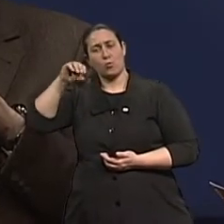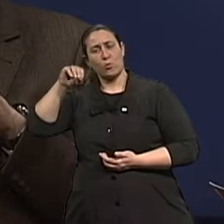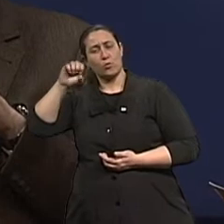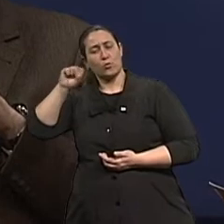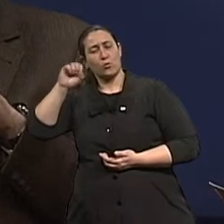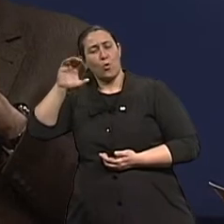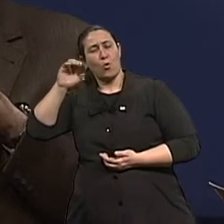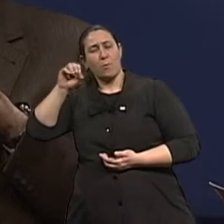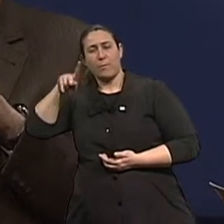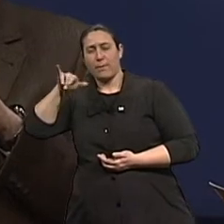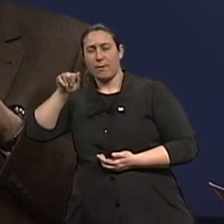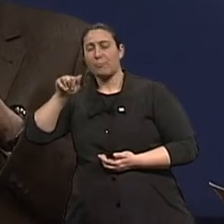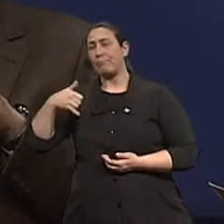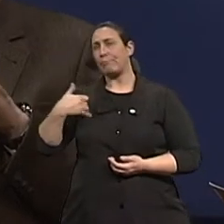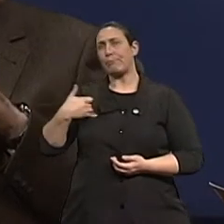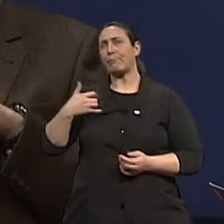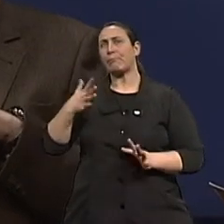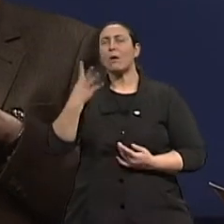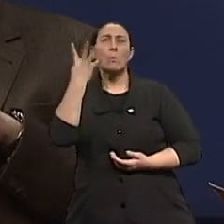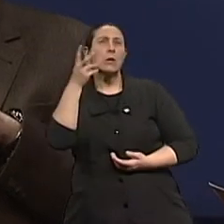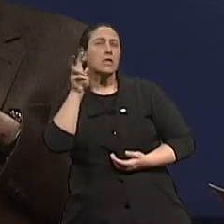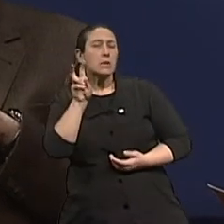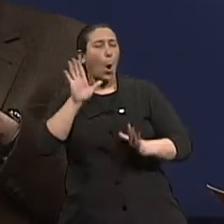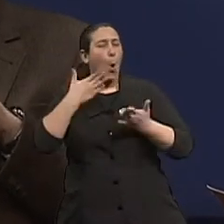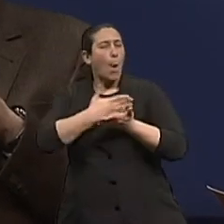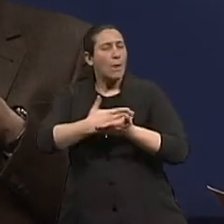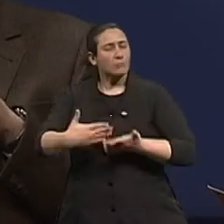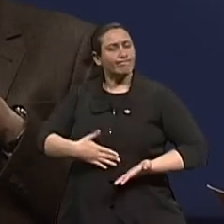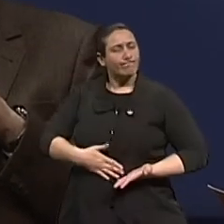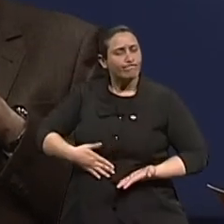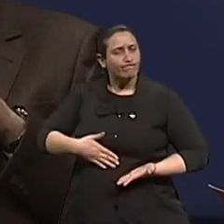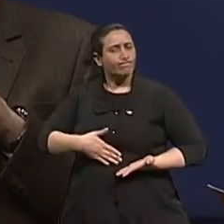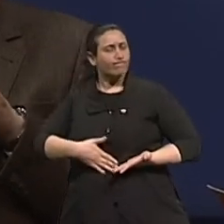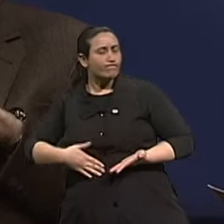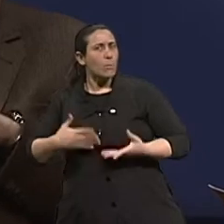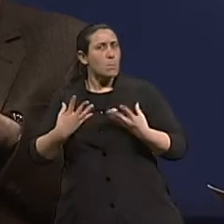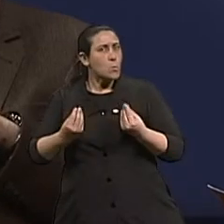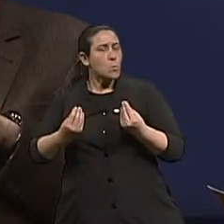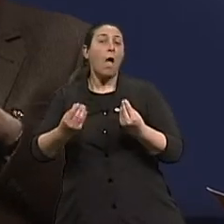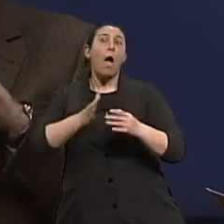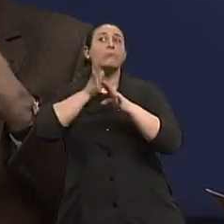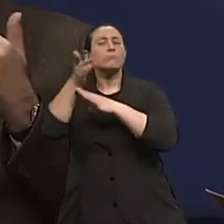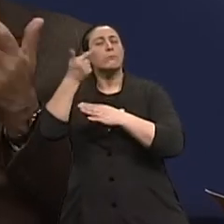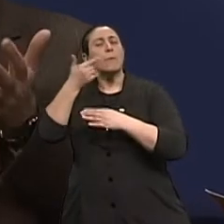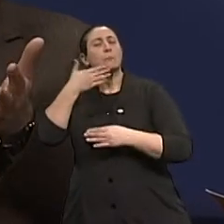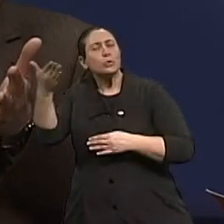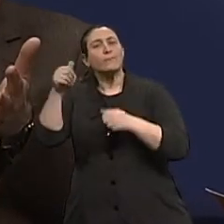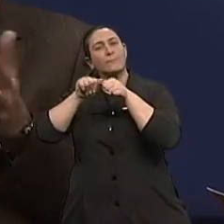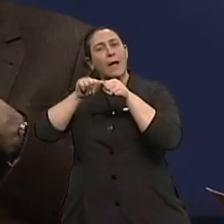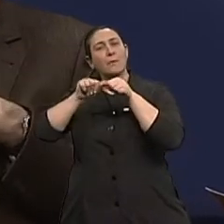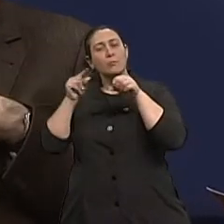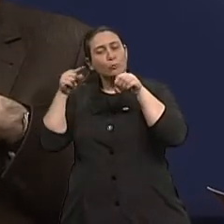faixa dos 45, 50 anos é hoje a recomendação universal que se faça um exame ou pelo menos uma